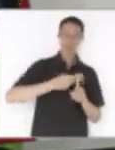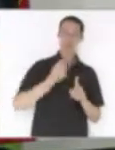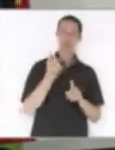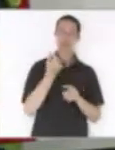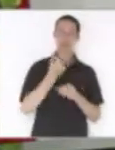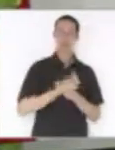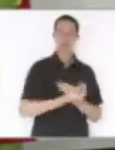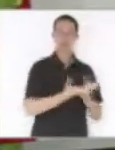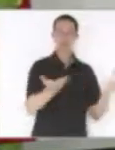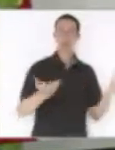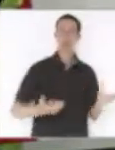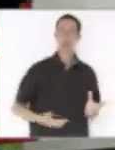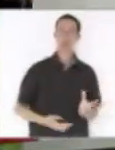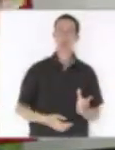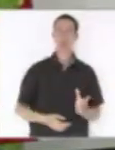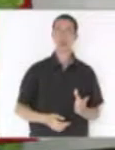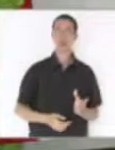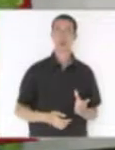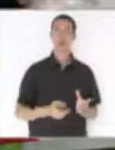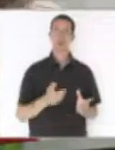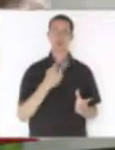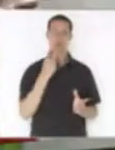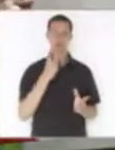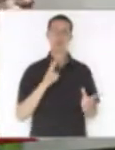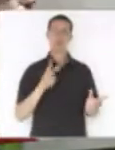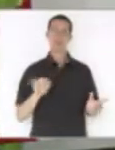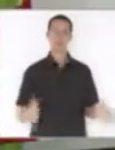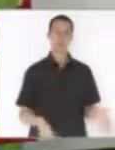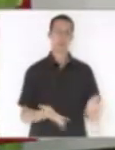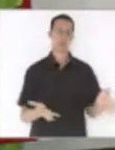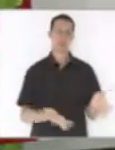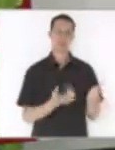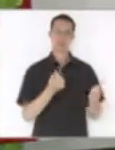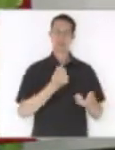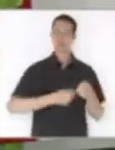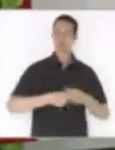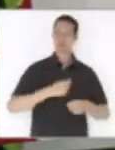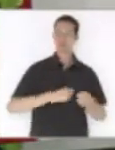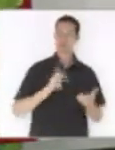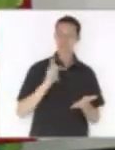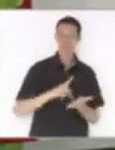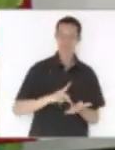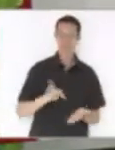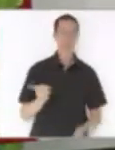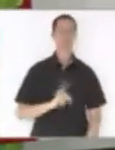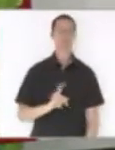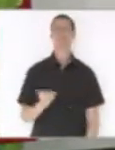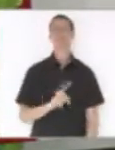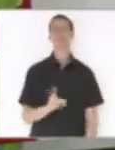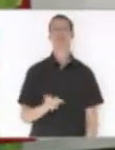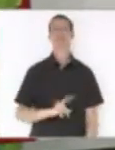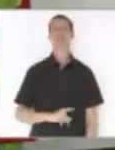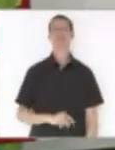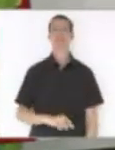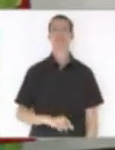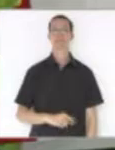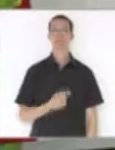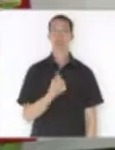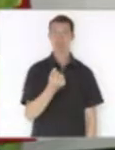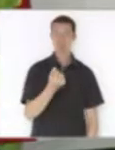entregar o dinheiro, mas vai aquecer a economia estadual, mas não é verdade. Vou tomar o dinheiro,